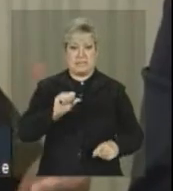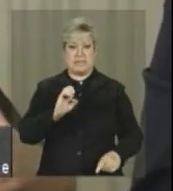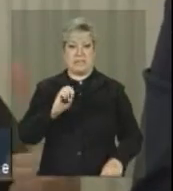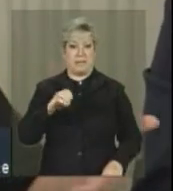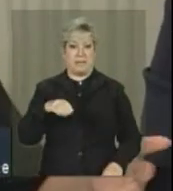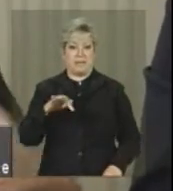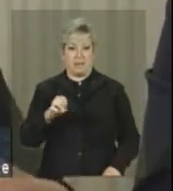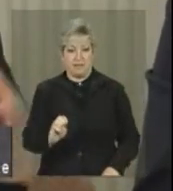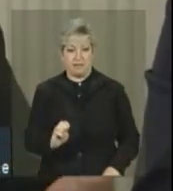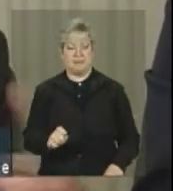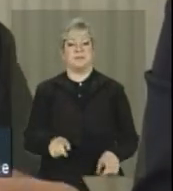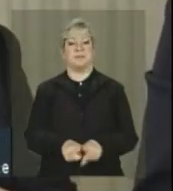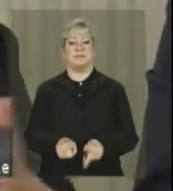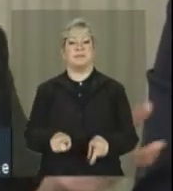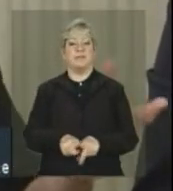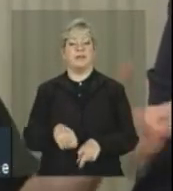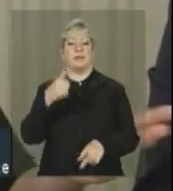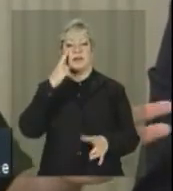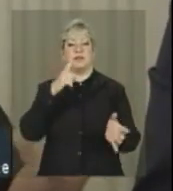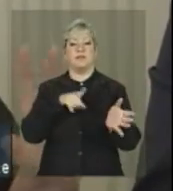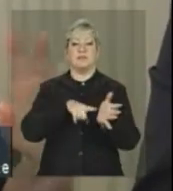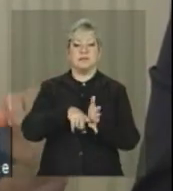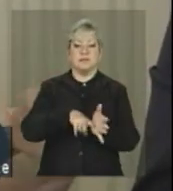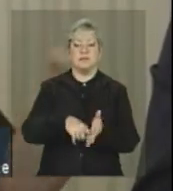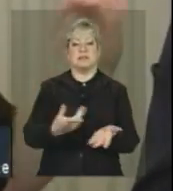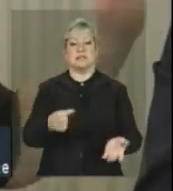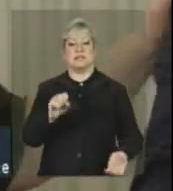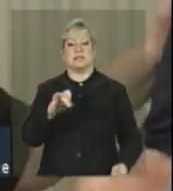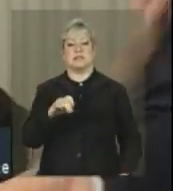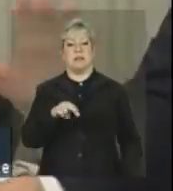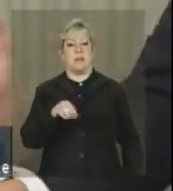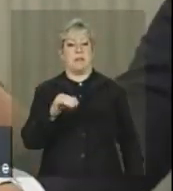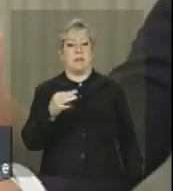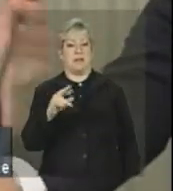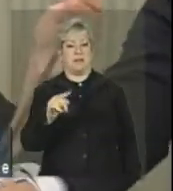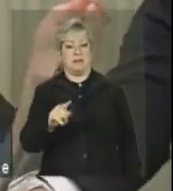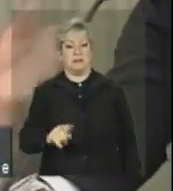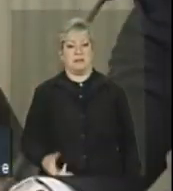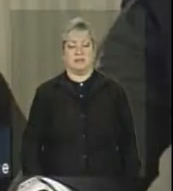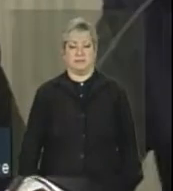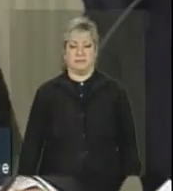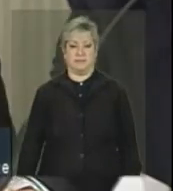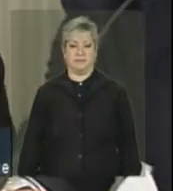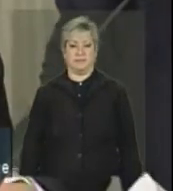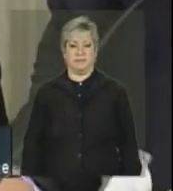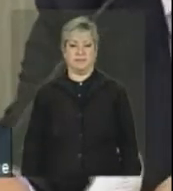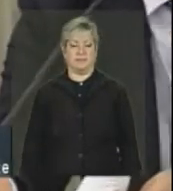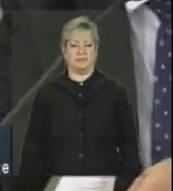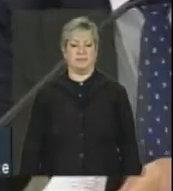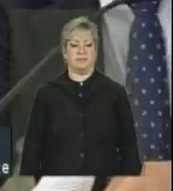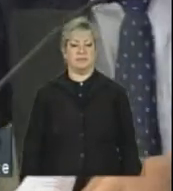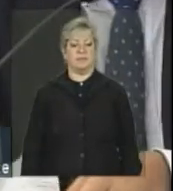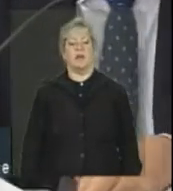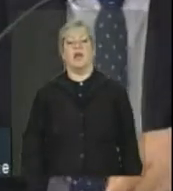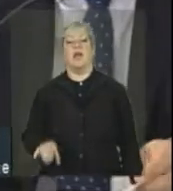avaliação de se é matriz, pode, pode. Só para ajudar,